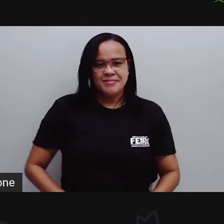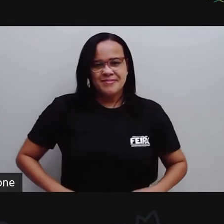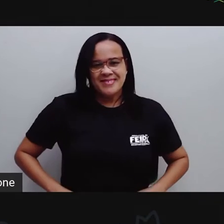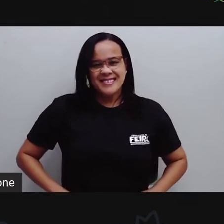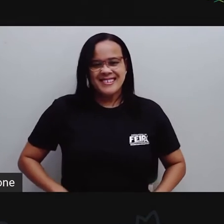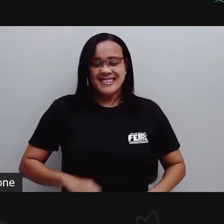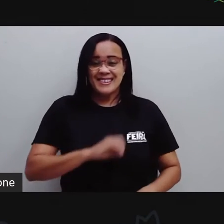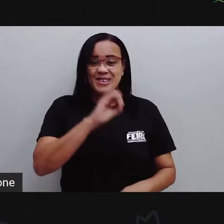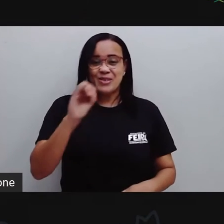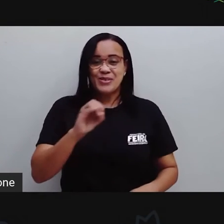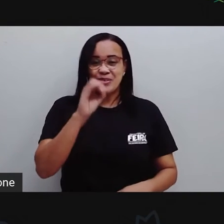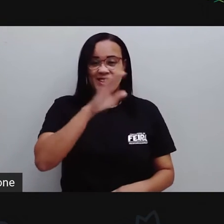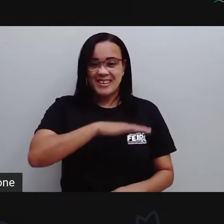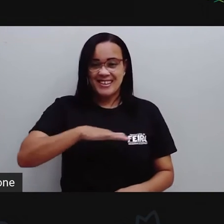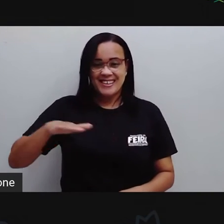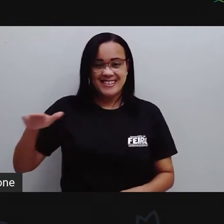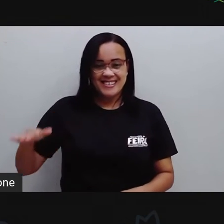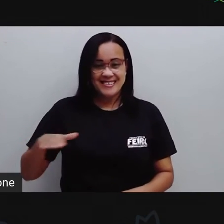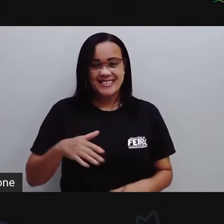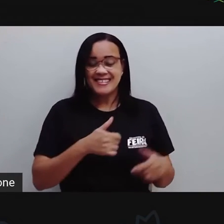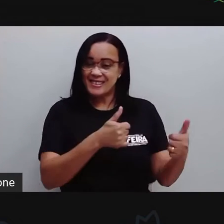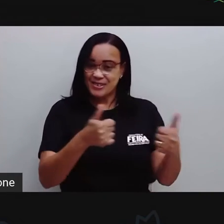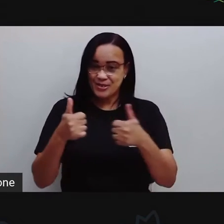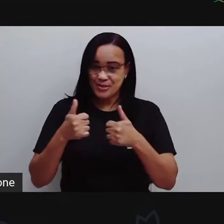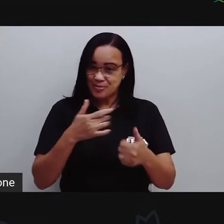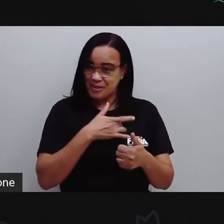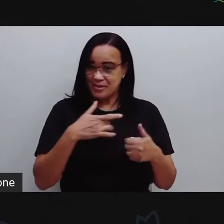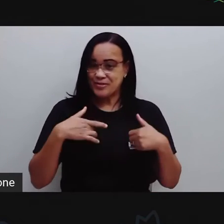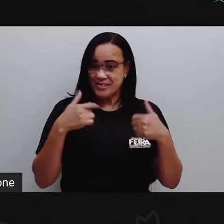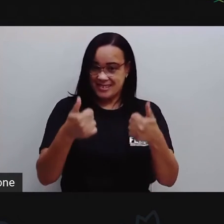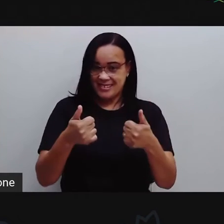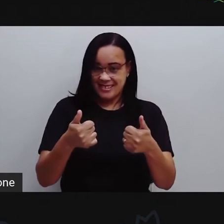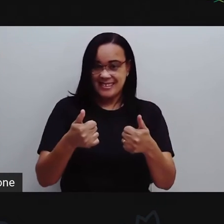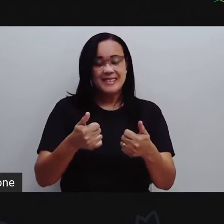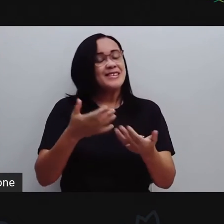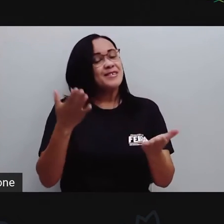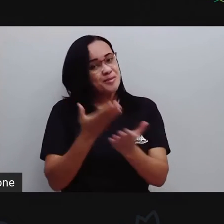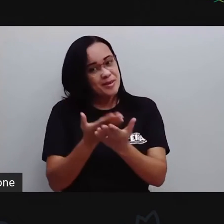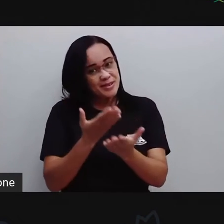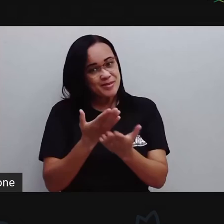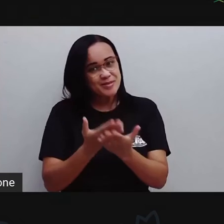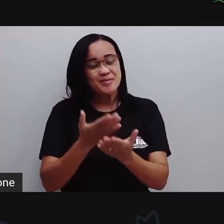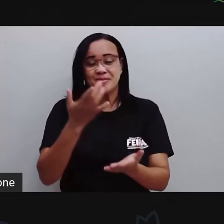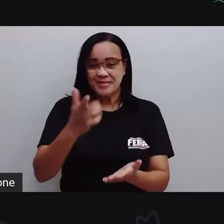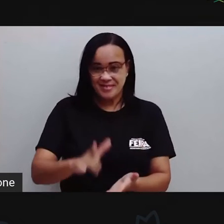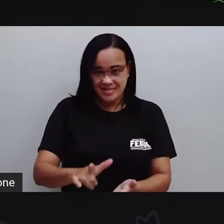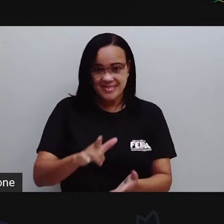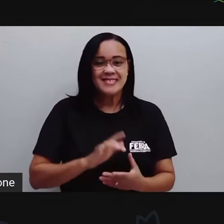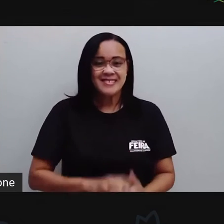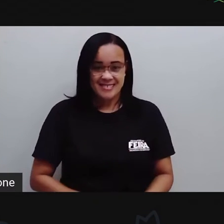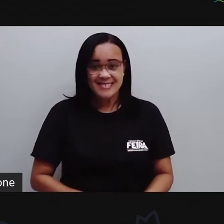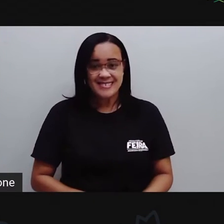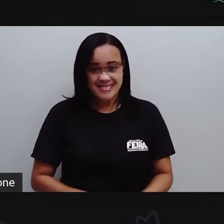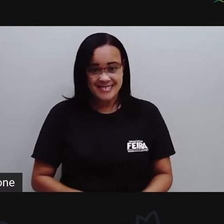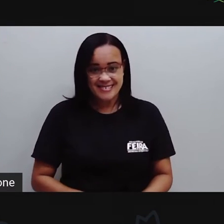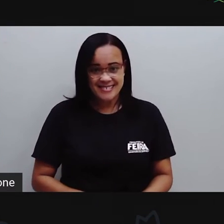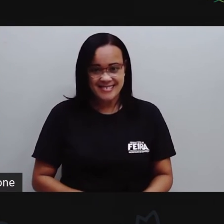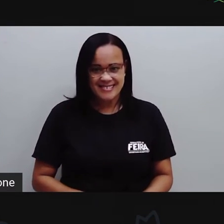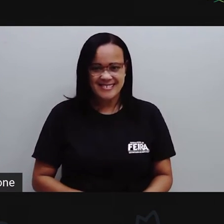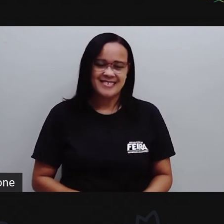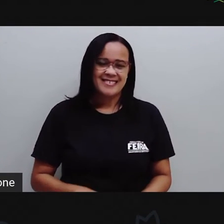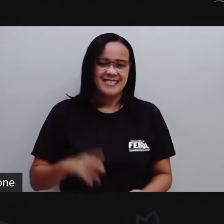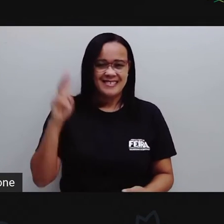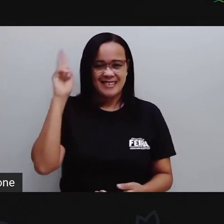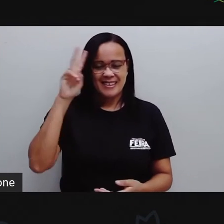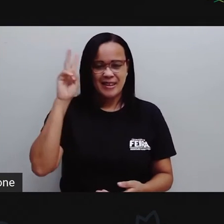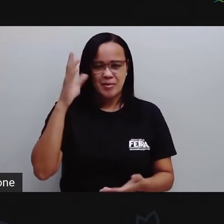Olá, crianças! Tudo bem com vocês? Vamos para mais uma aula. E aquele grupo de aulas que a Paula já falou